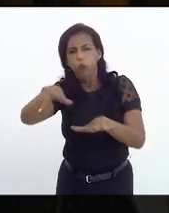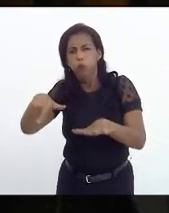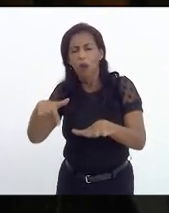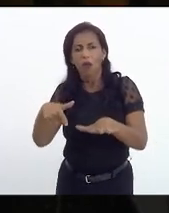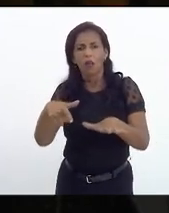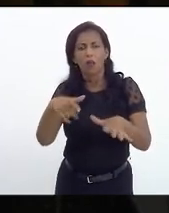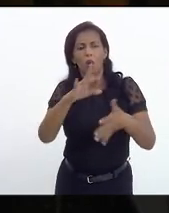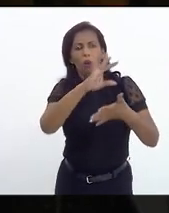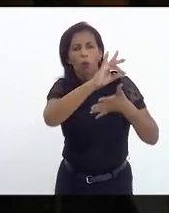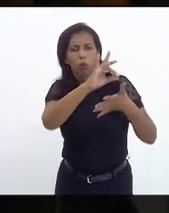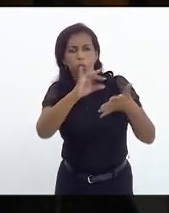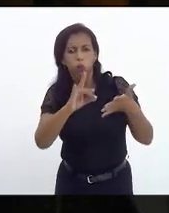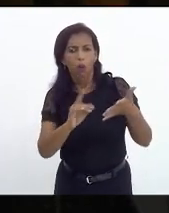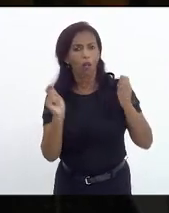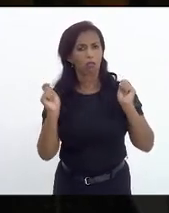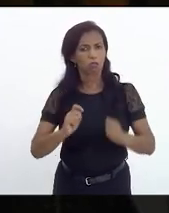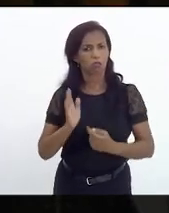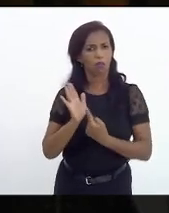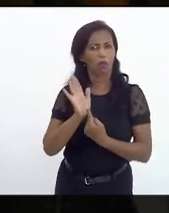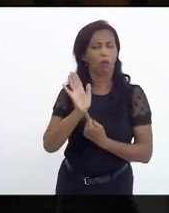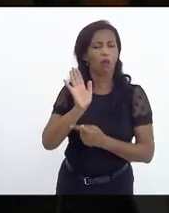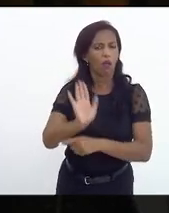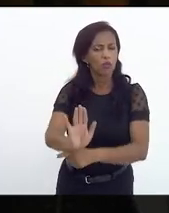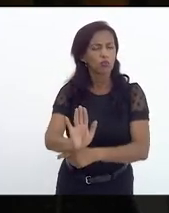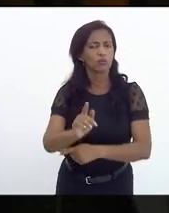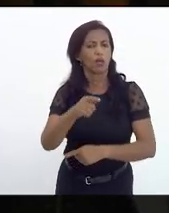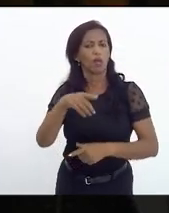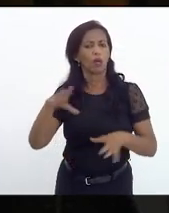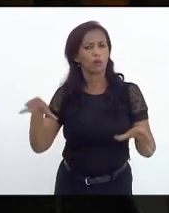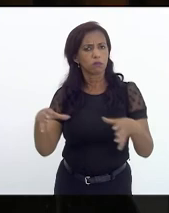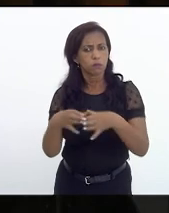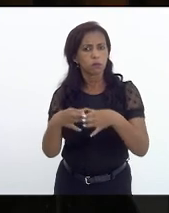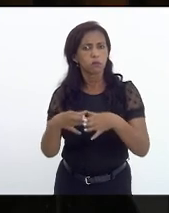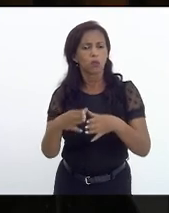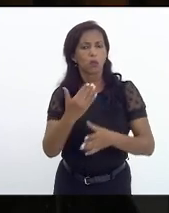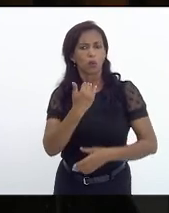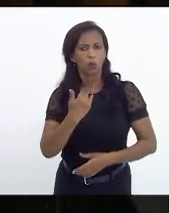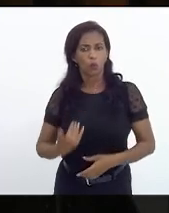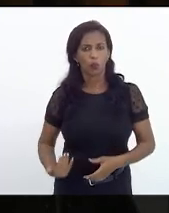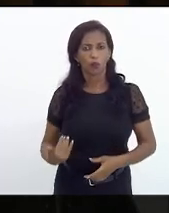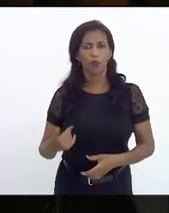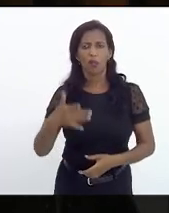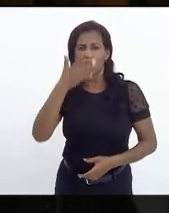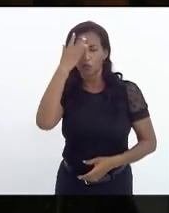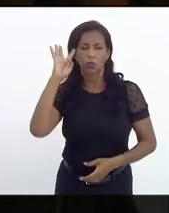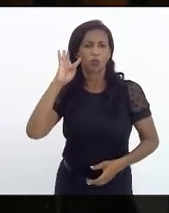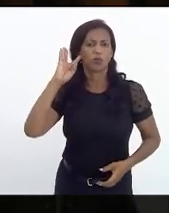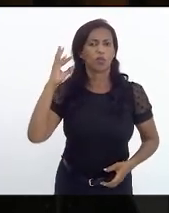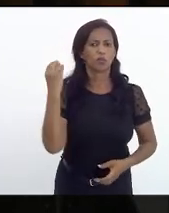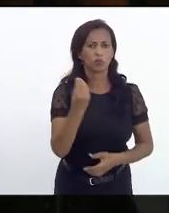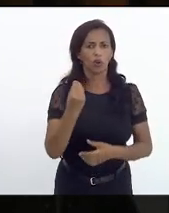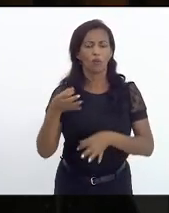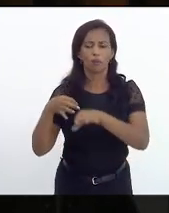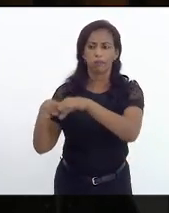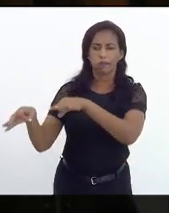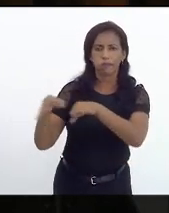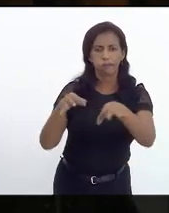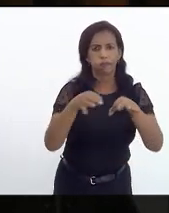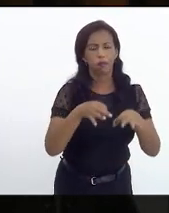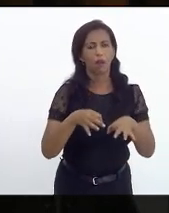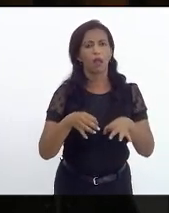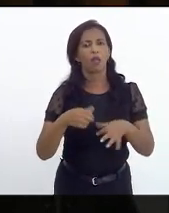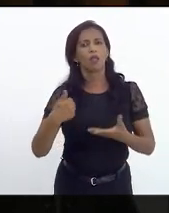que podem ajudar as autoridades públicas podem ajudar os decisores os tomadores de decisão os ordenadores de